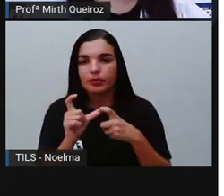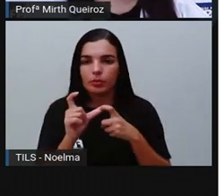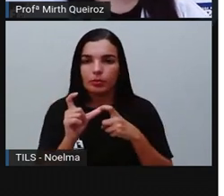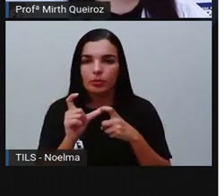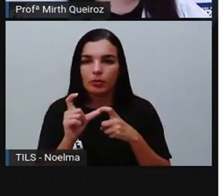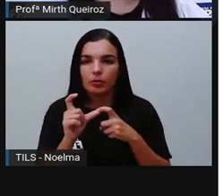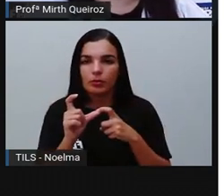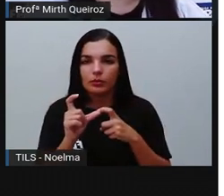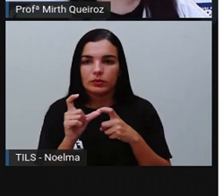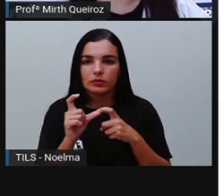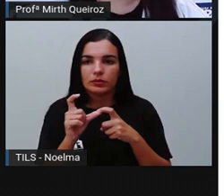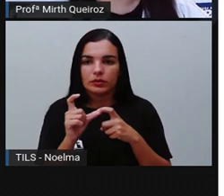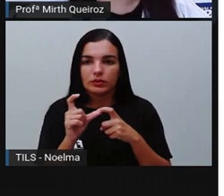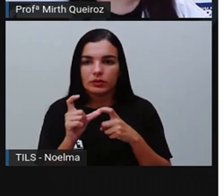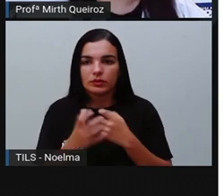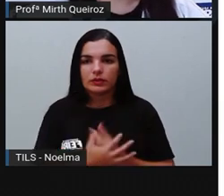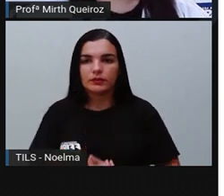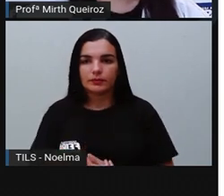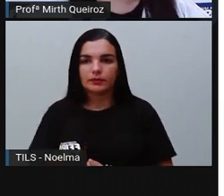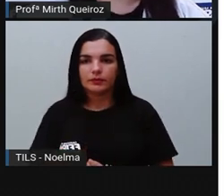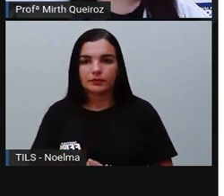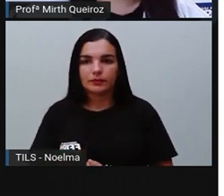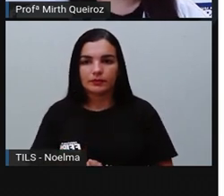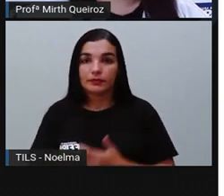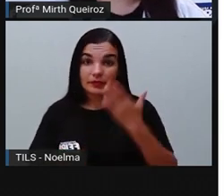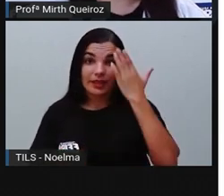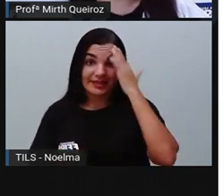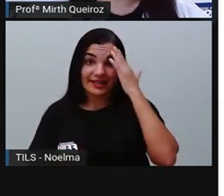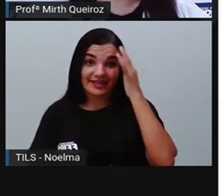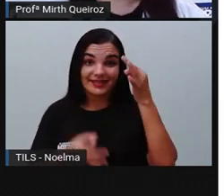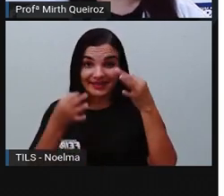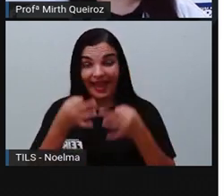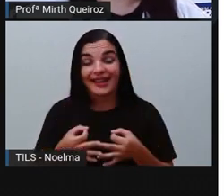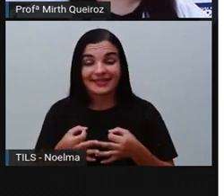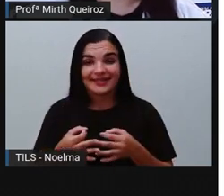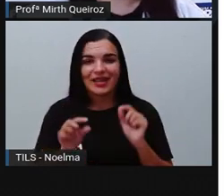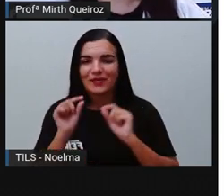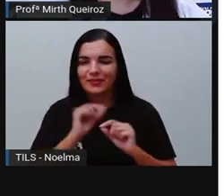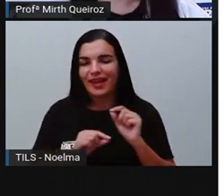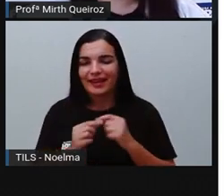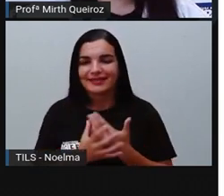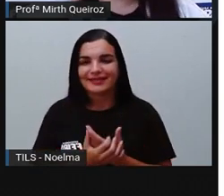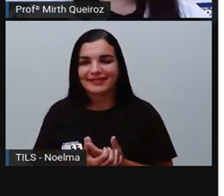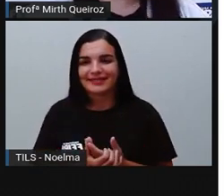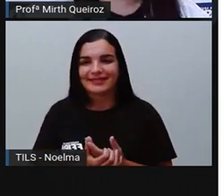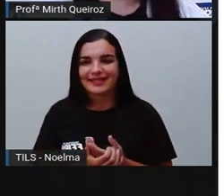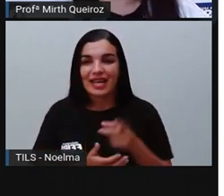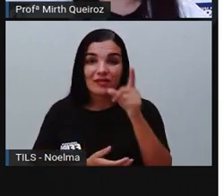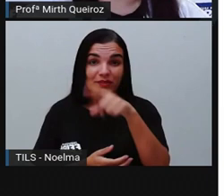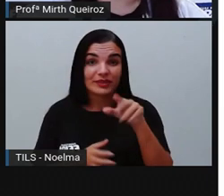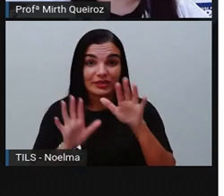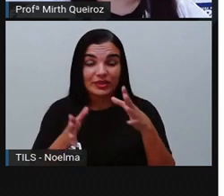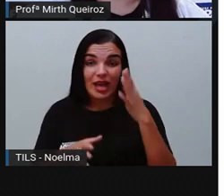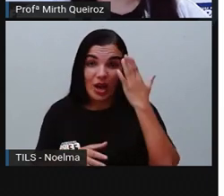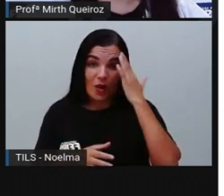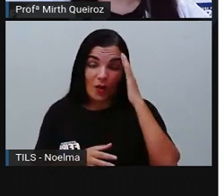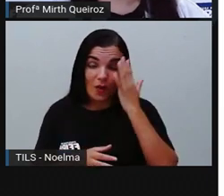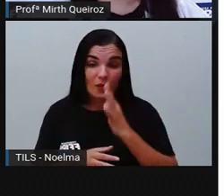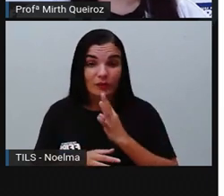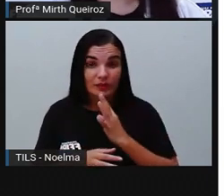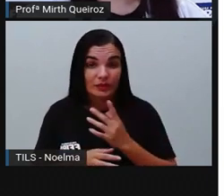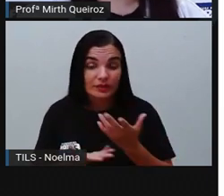Palavras paroxítonas. Compreenderam direitinho o que é isso? Vocês já conseguem realizar